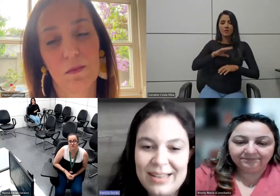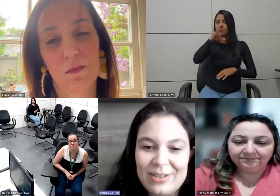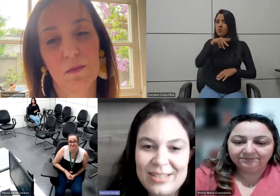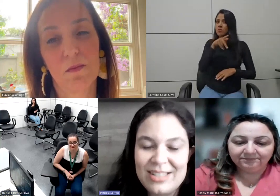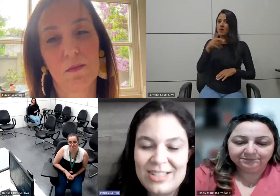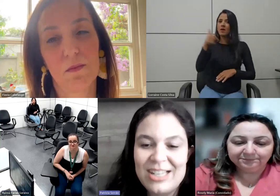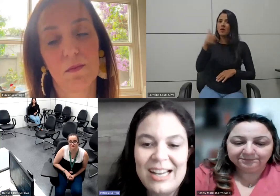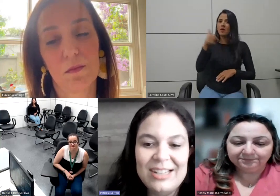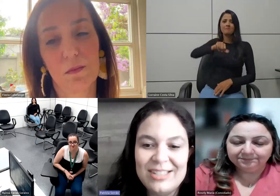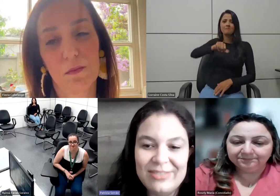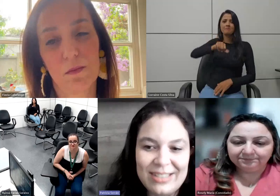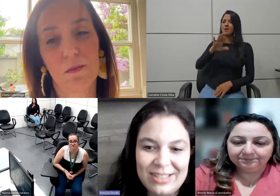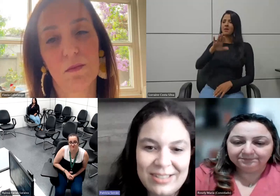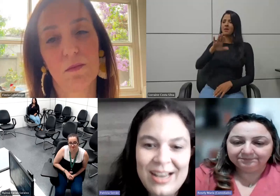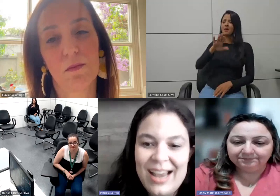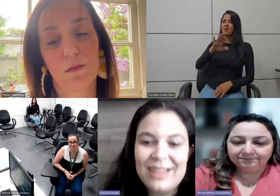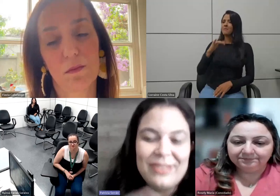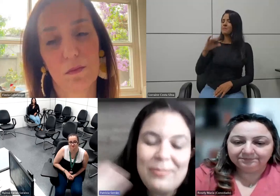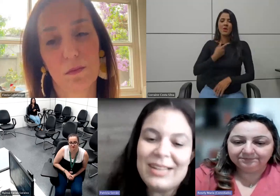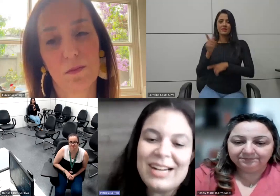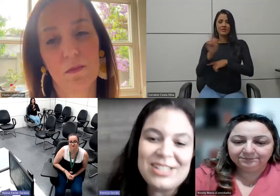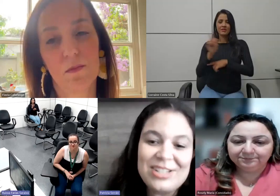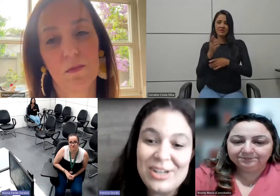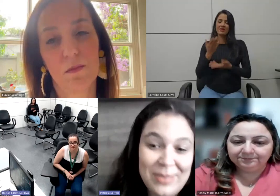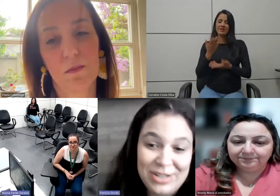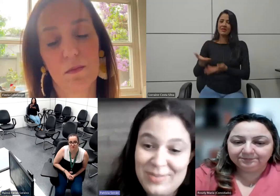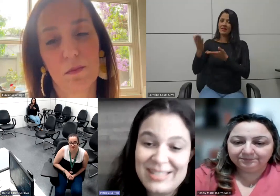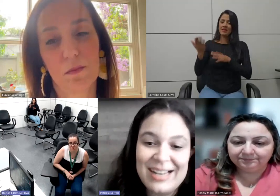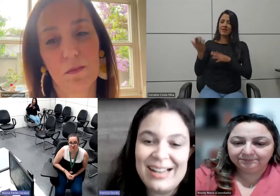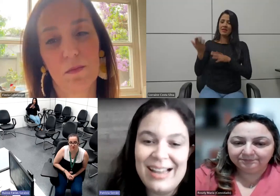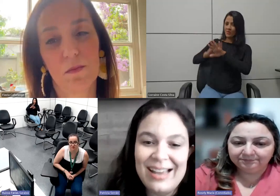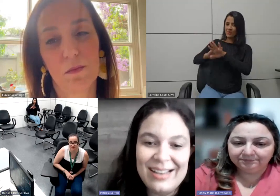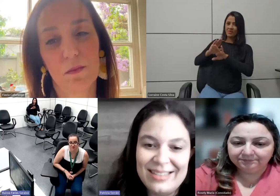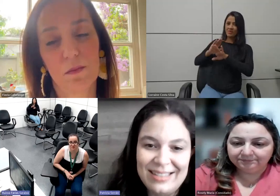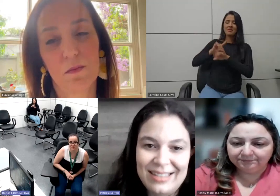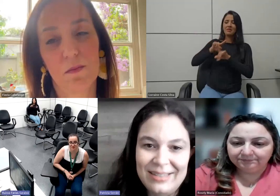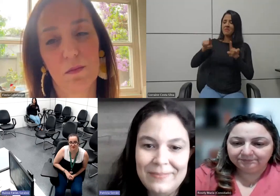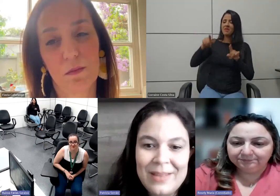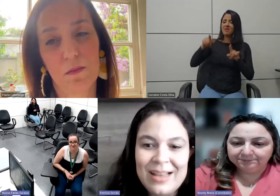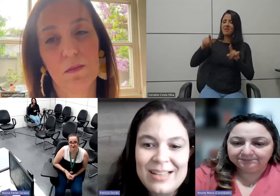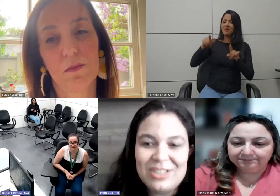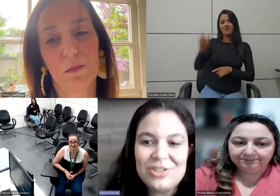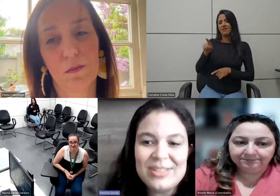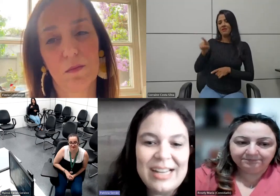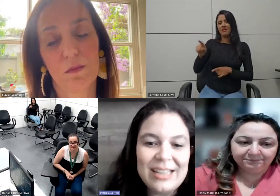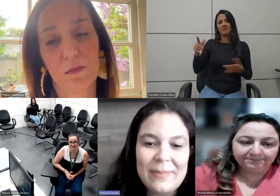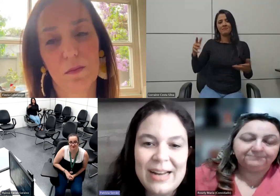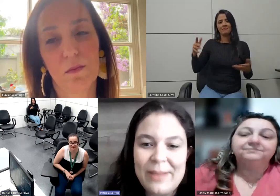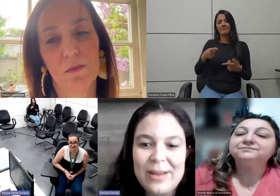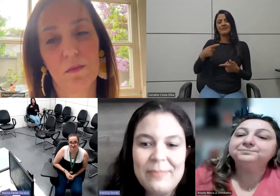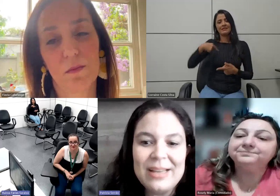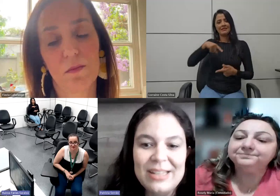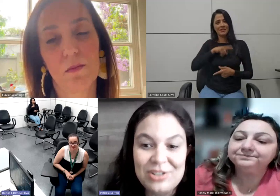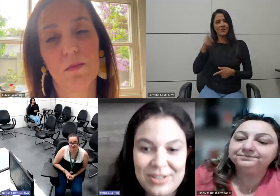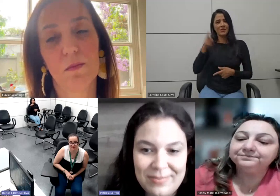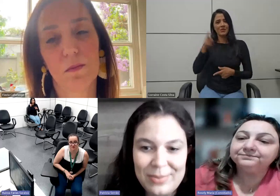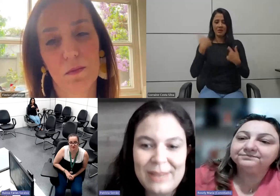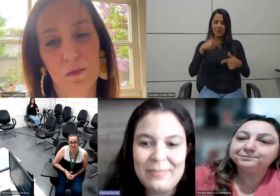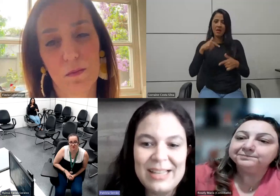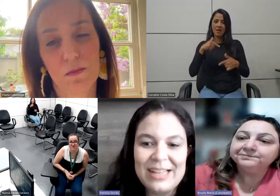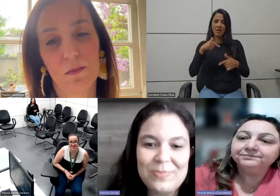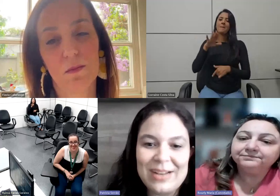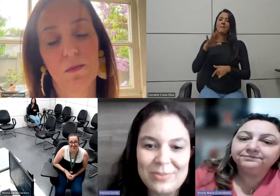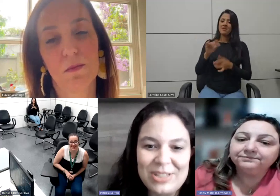a Bia é nossa gerente ela fica por trás das câmeras mas ela é assim se a gente consegue trabalhar é porque a Bia